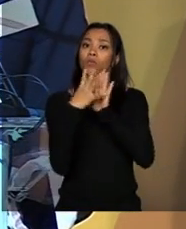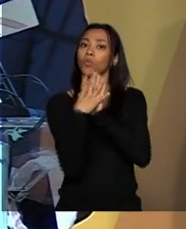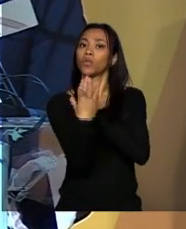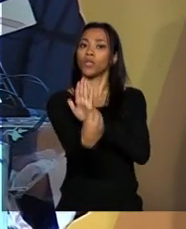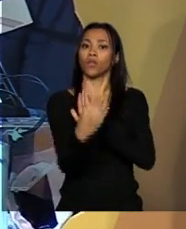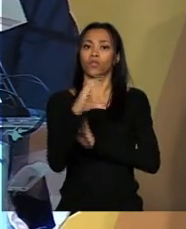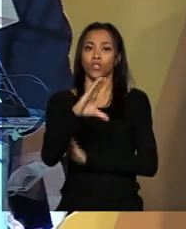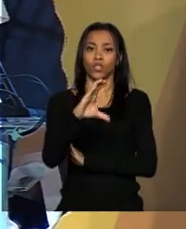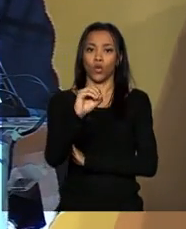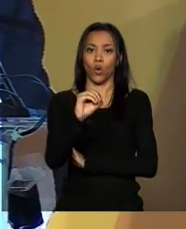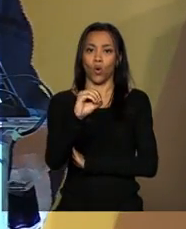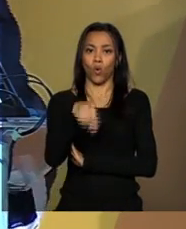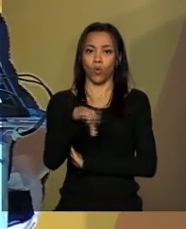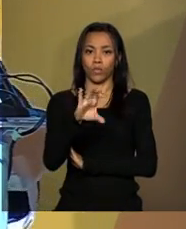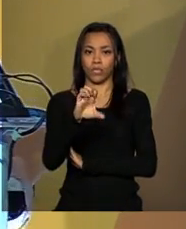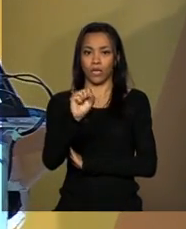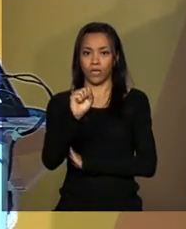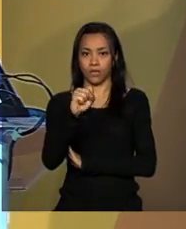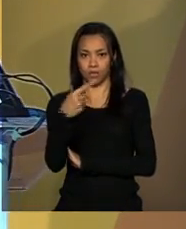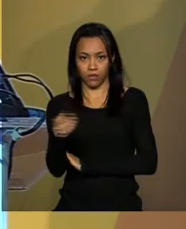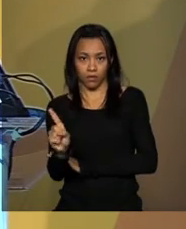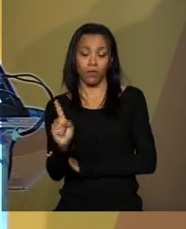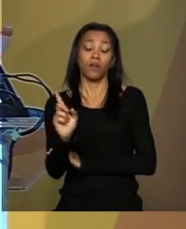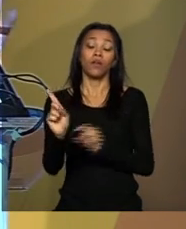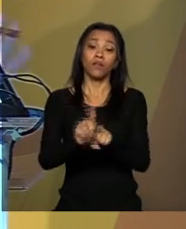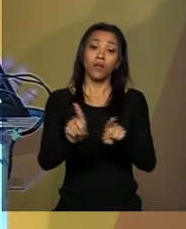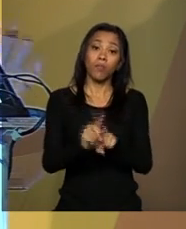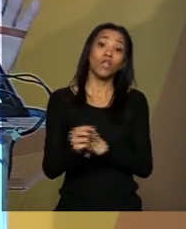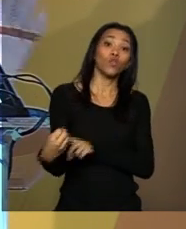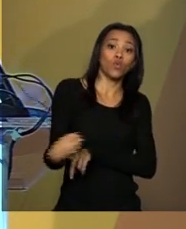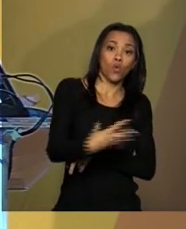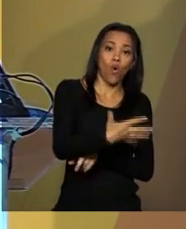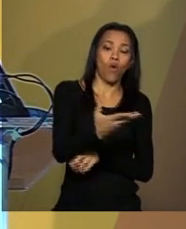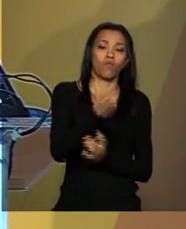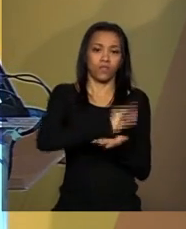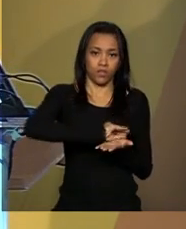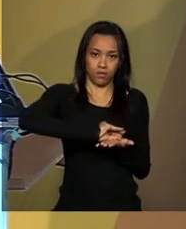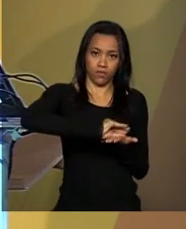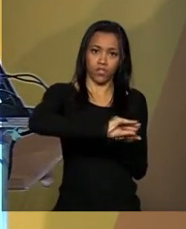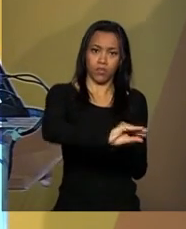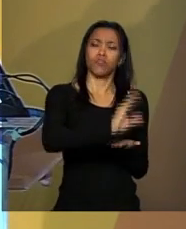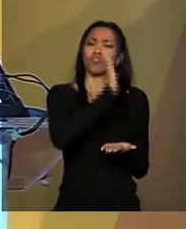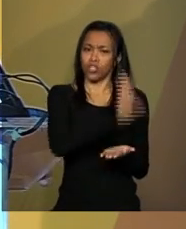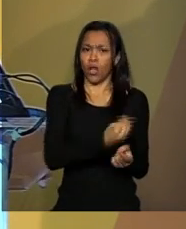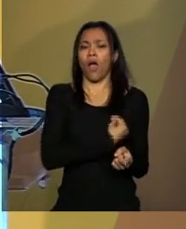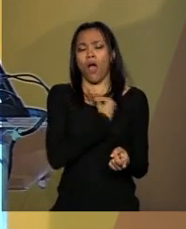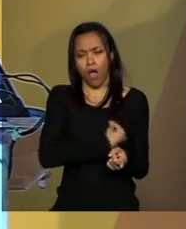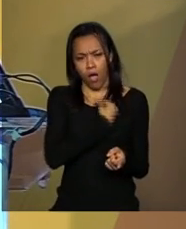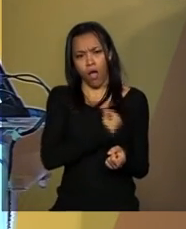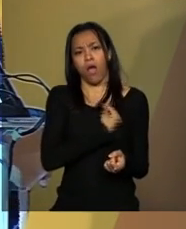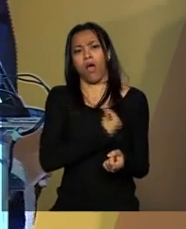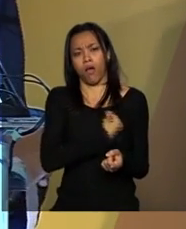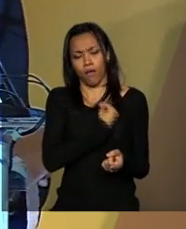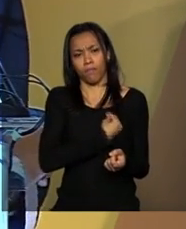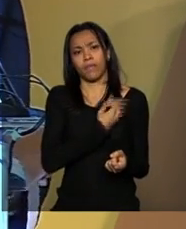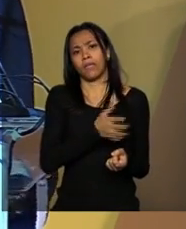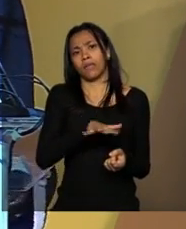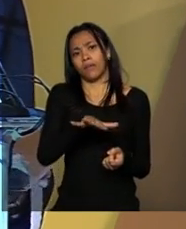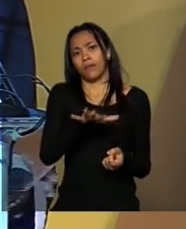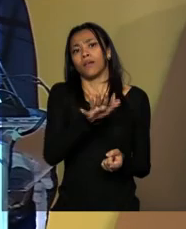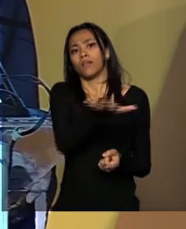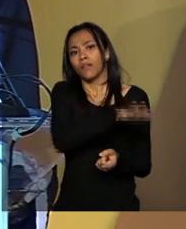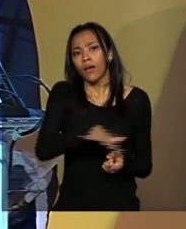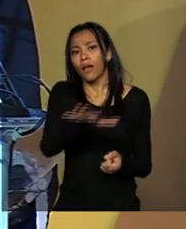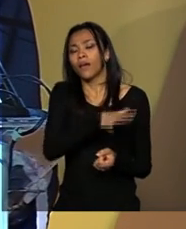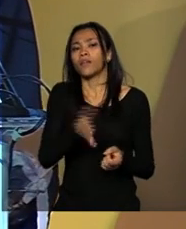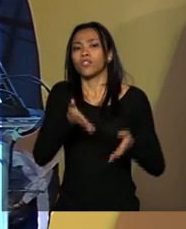viabilizando novos investimentos em concessões já existentes, tanto em rodovias quanto